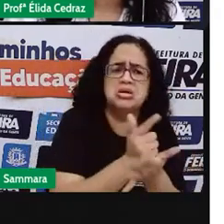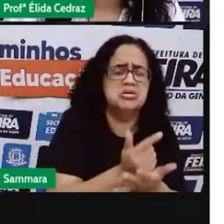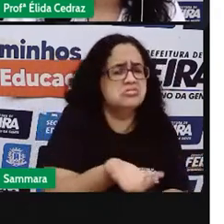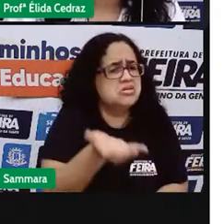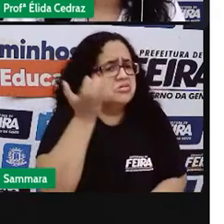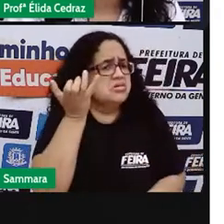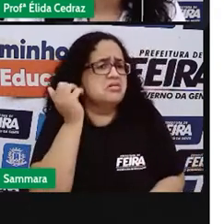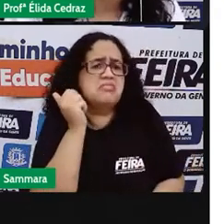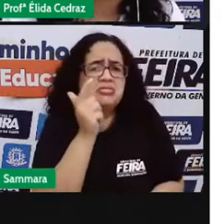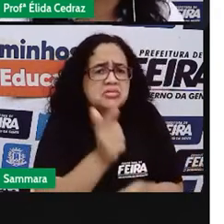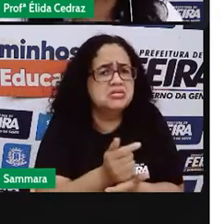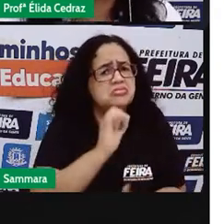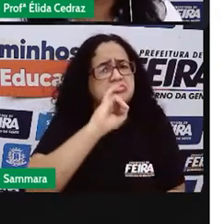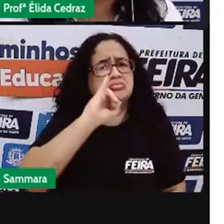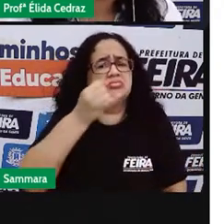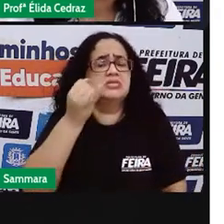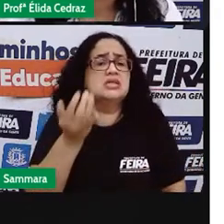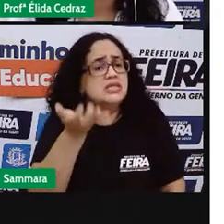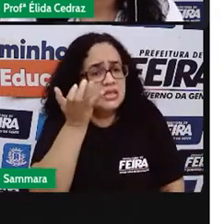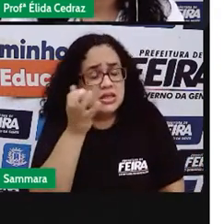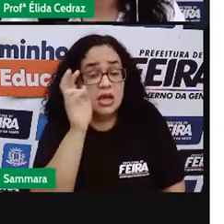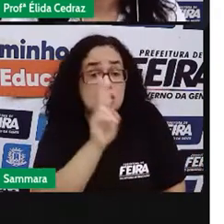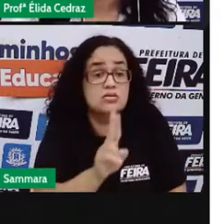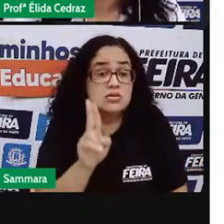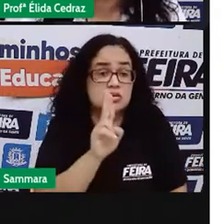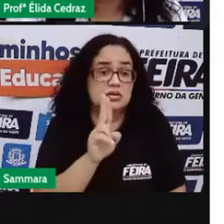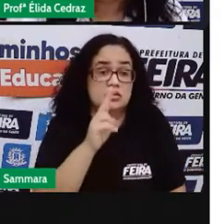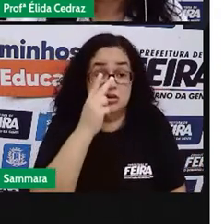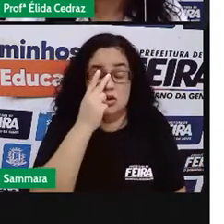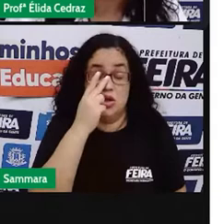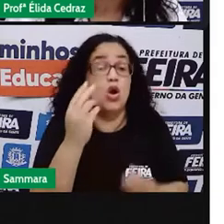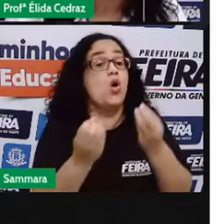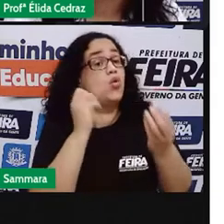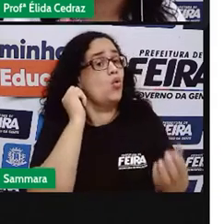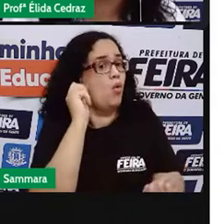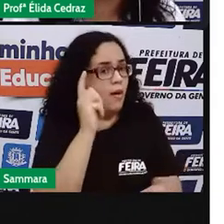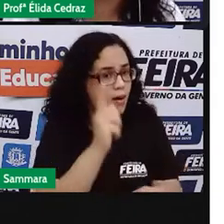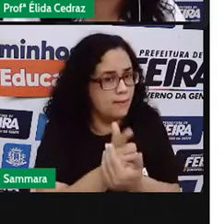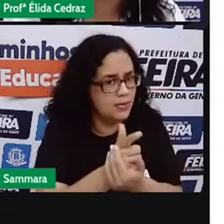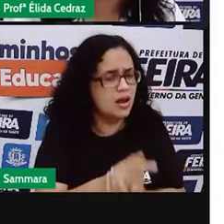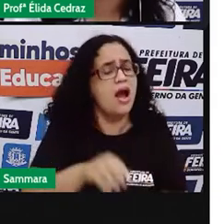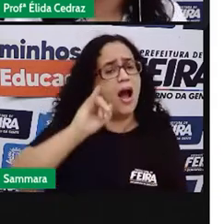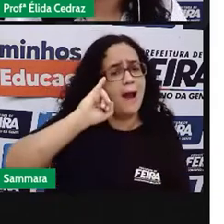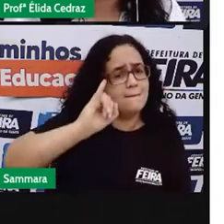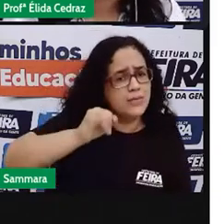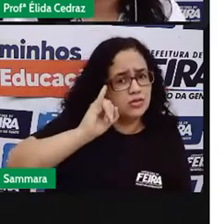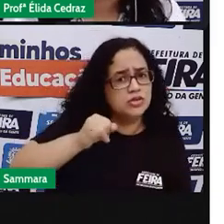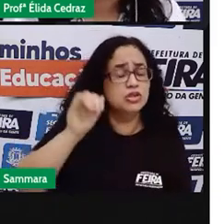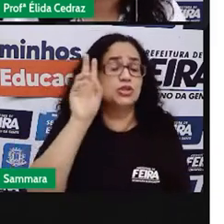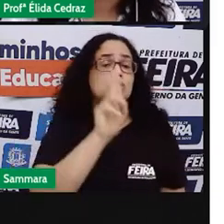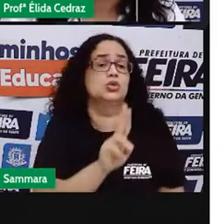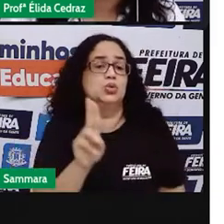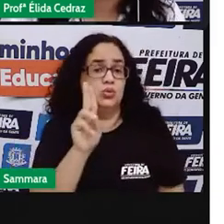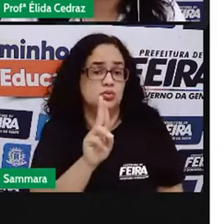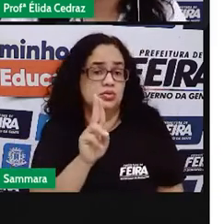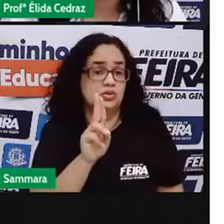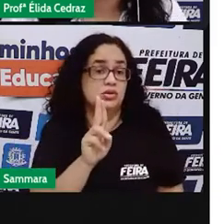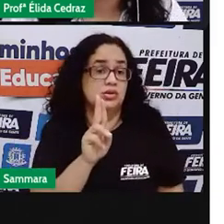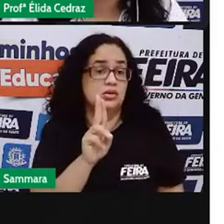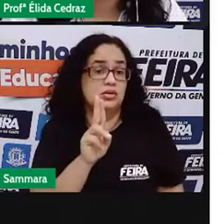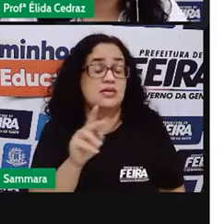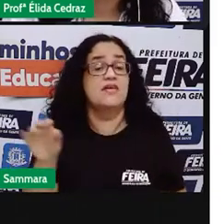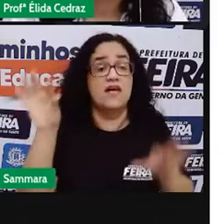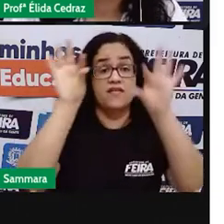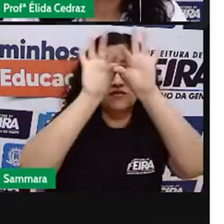você quer aproveitar, se você quer usar. Então, compre, aproveite e use. É chamado